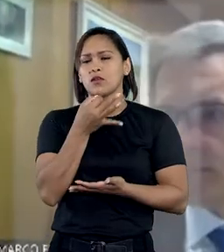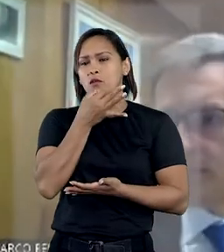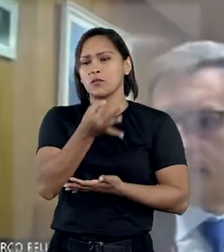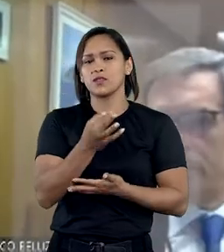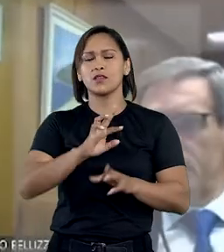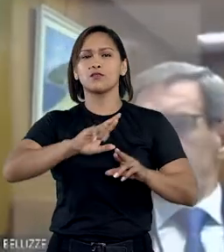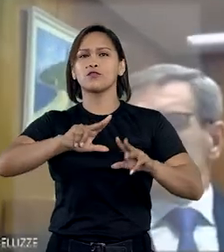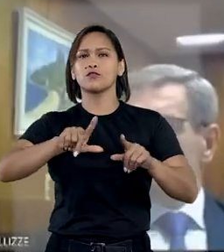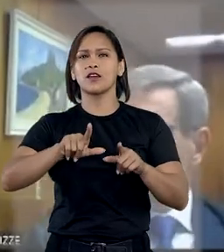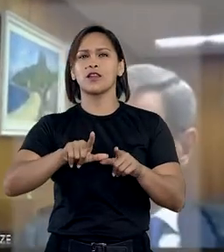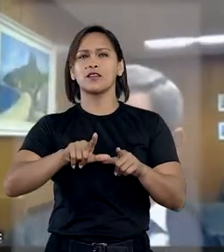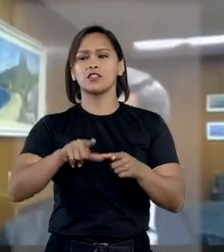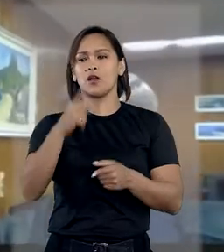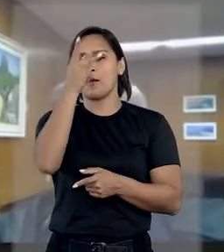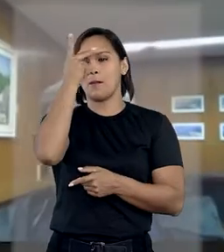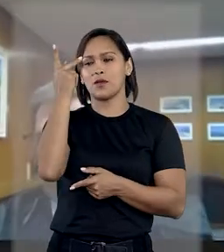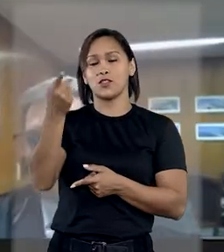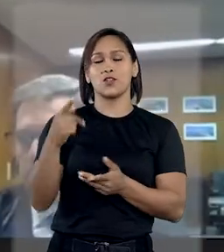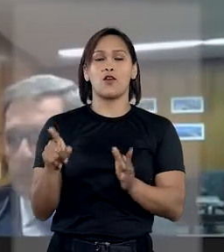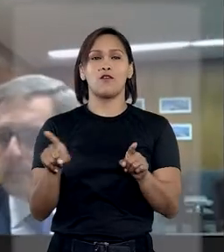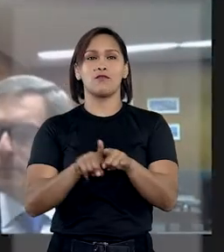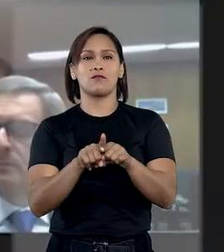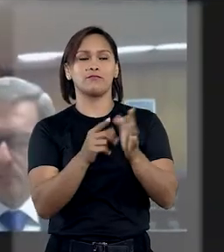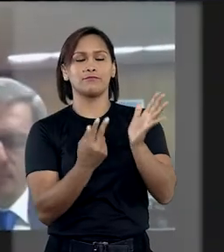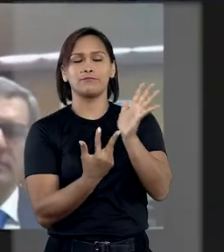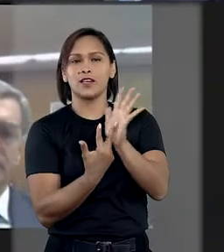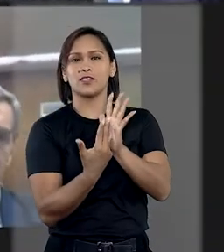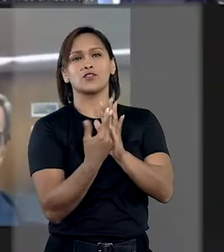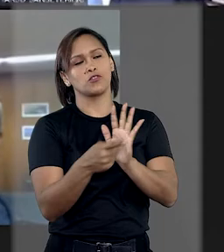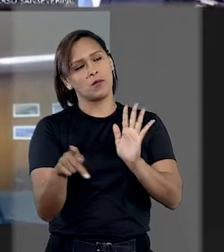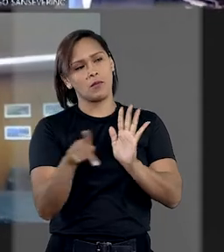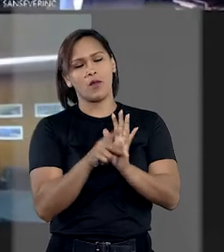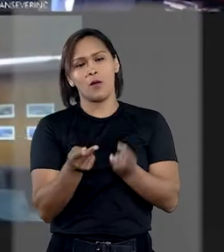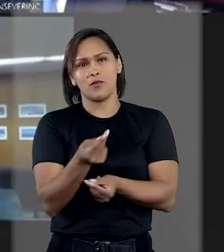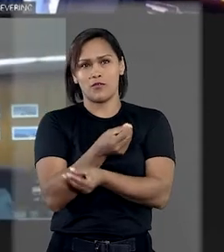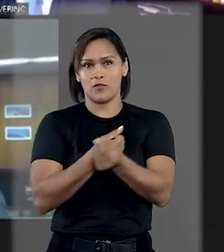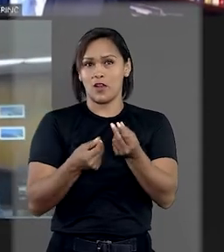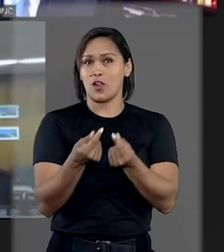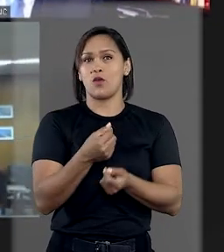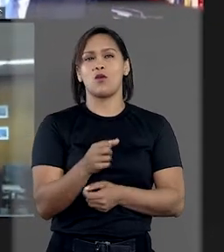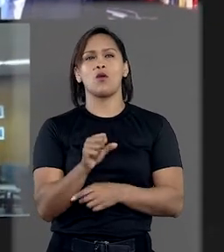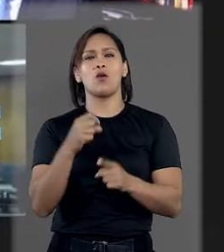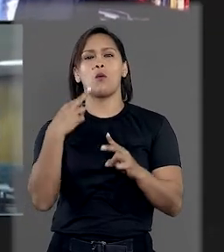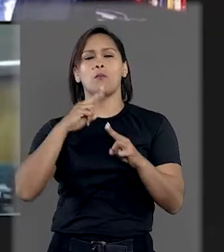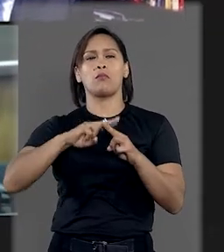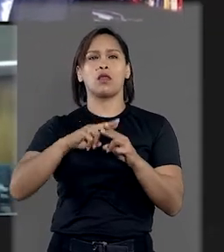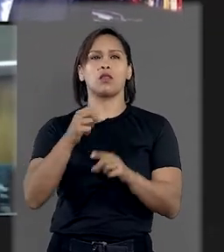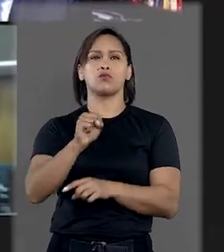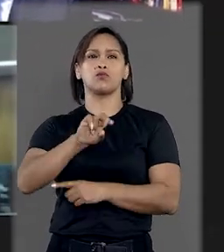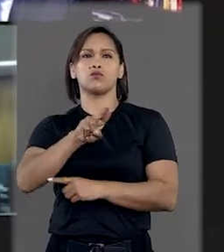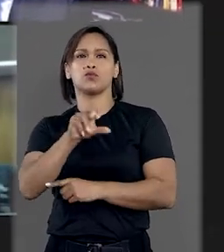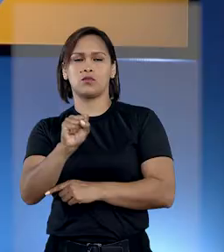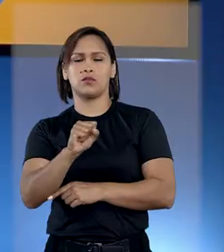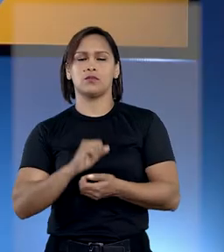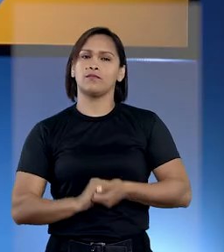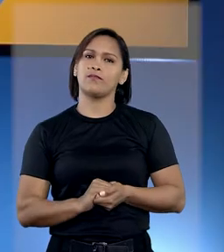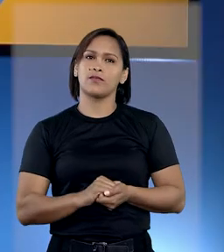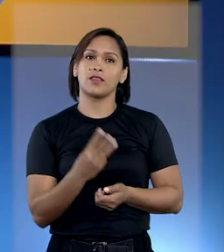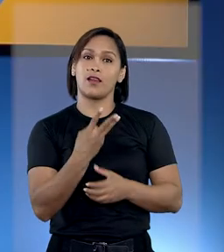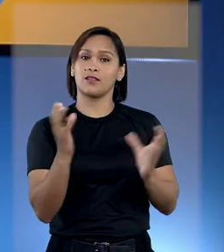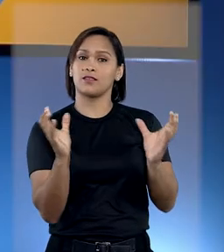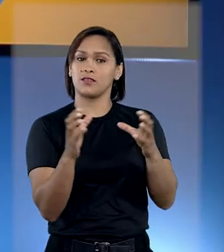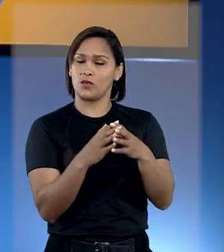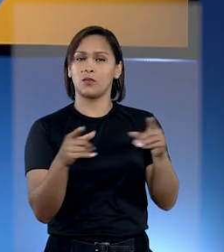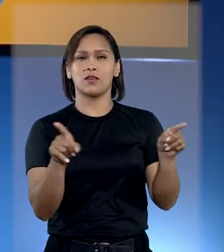não há outra opção para o beneficiário se não fazer a cirurgia por conta própria ou pelo sistema único de saúde. A